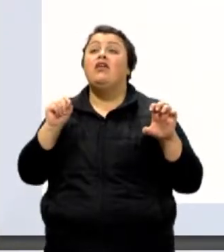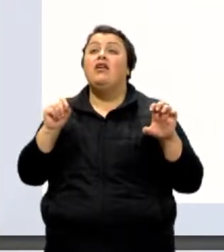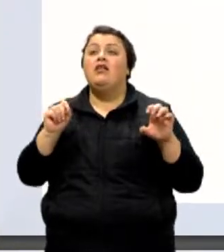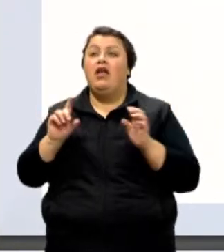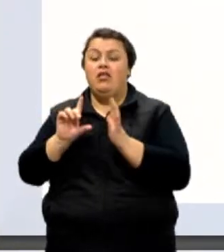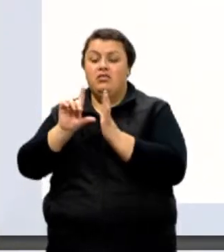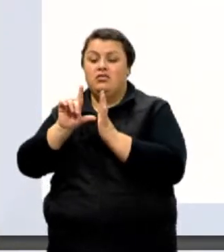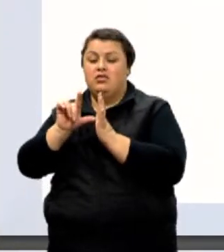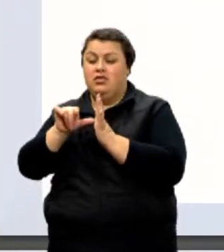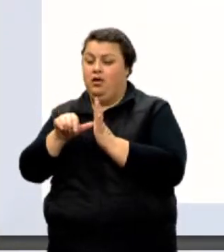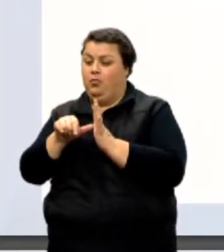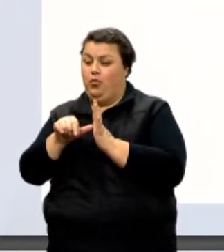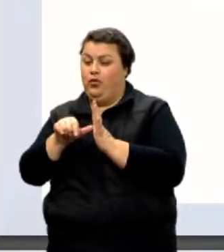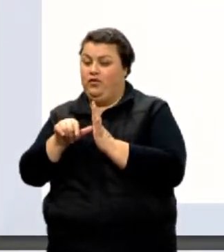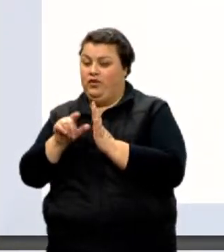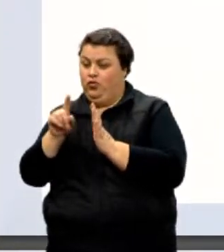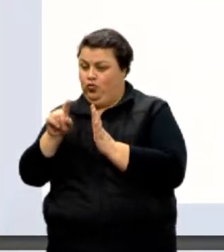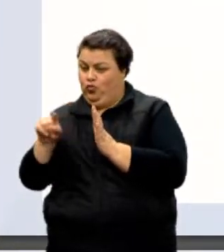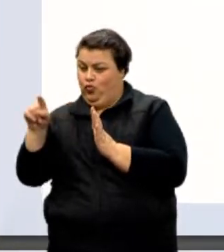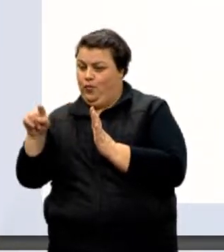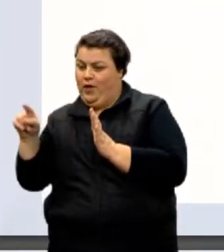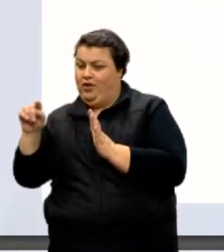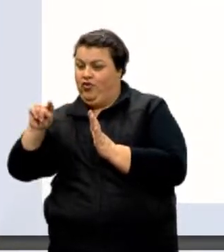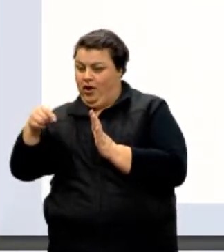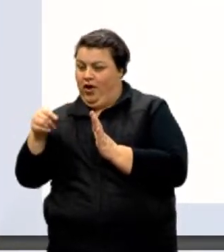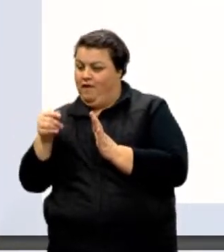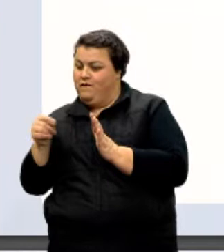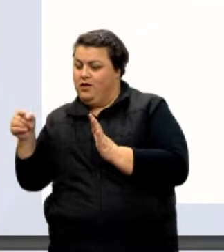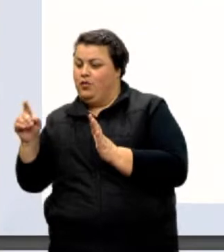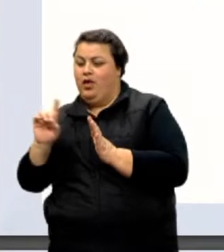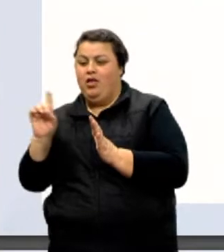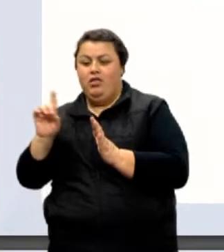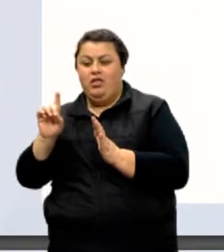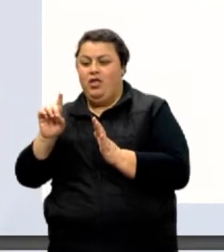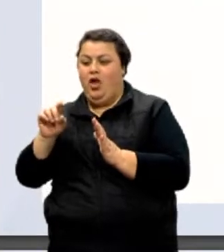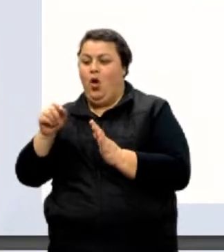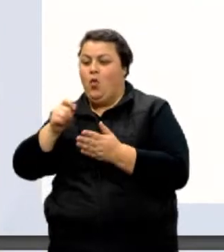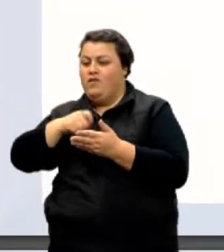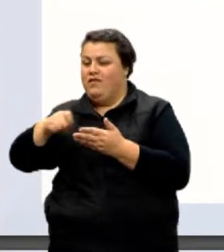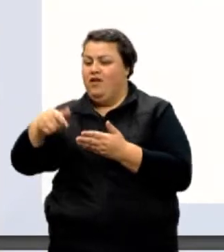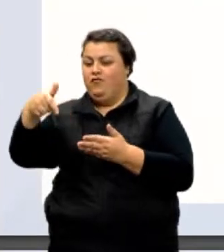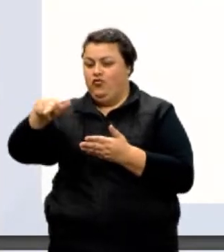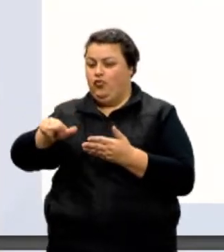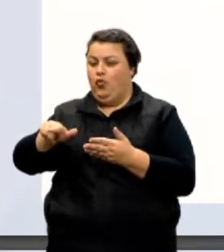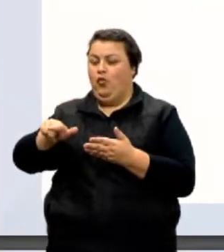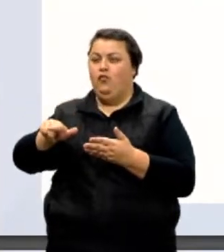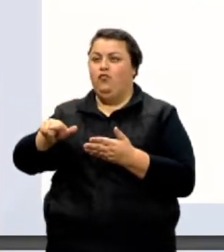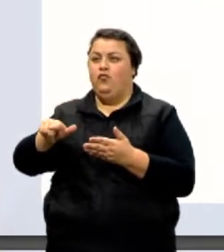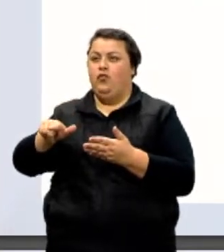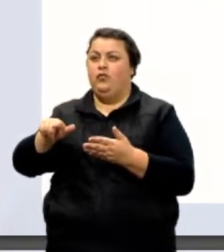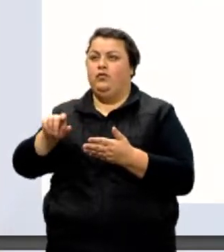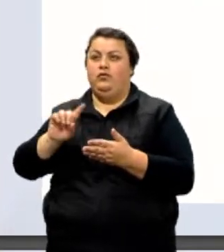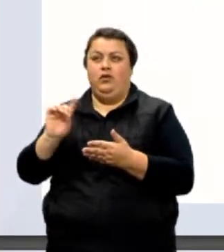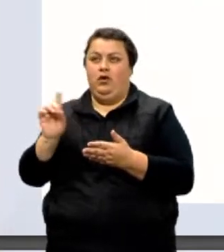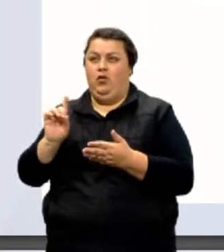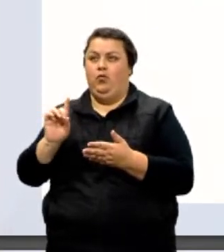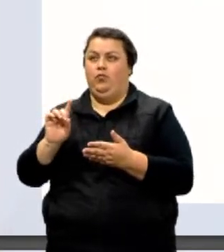vírgula, esses zeros não são escritos. Tá? Não são escritos. Os zeros à esquerda não são escritos. Tá?